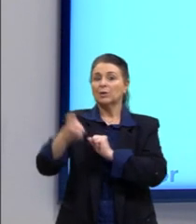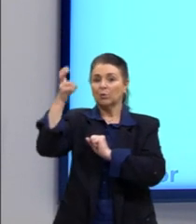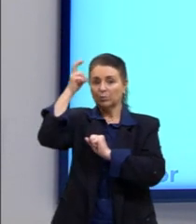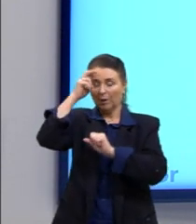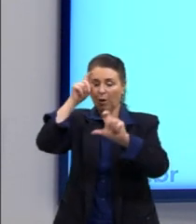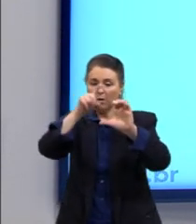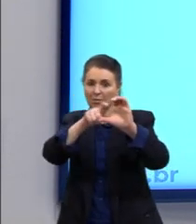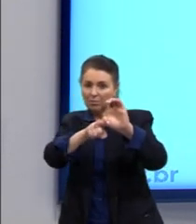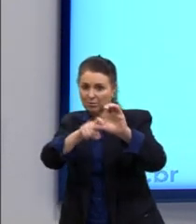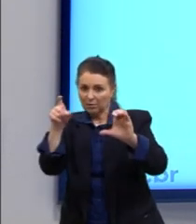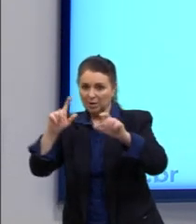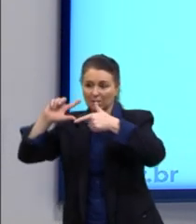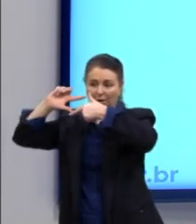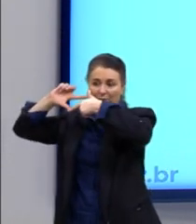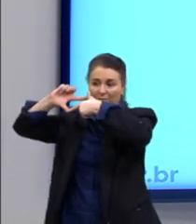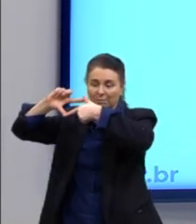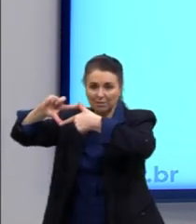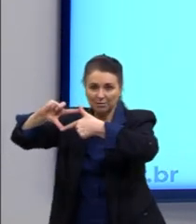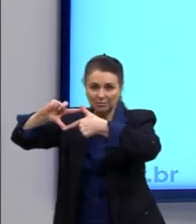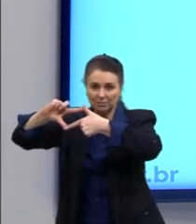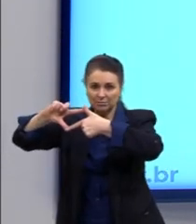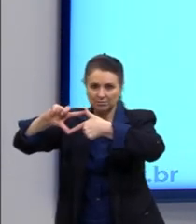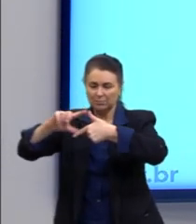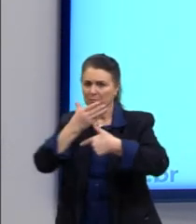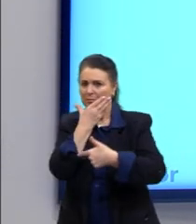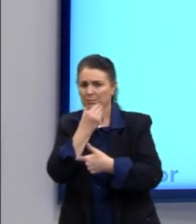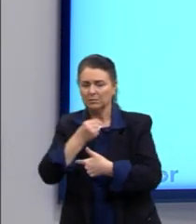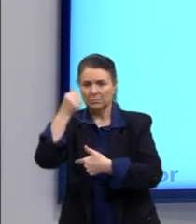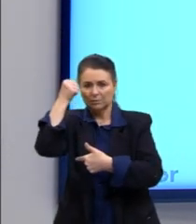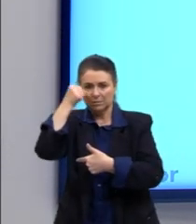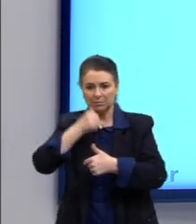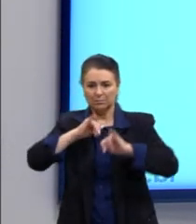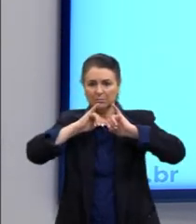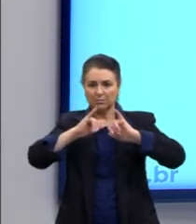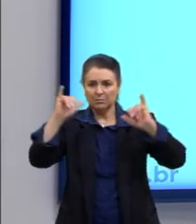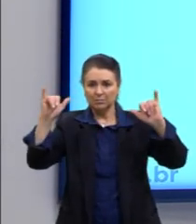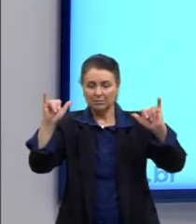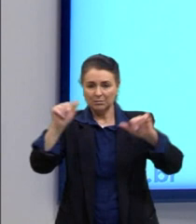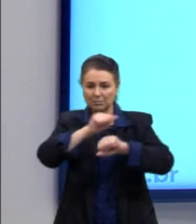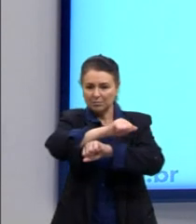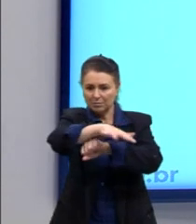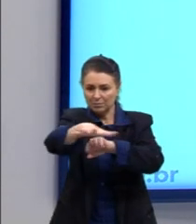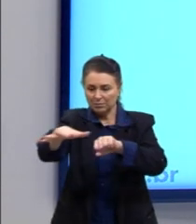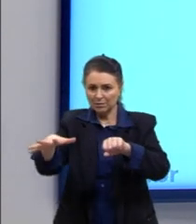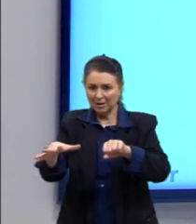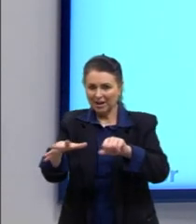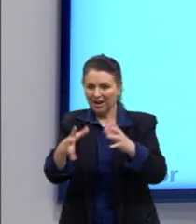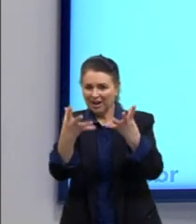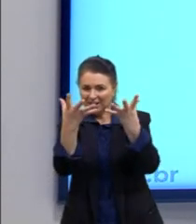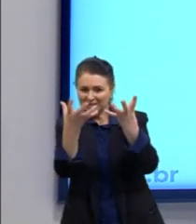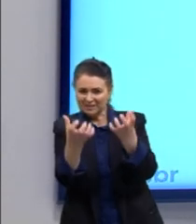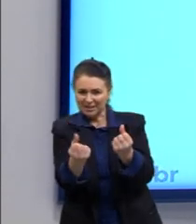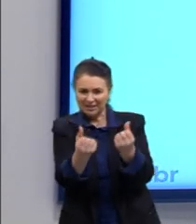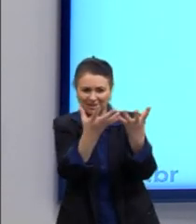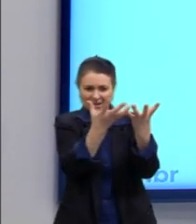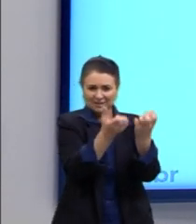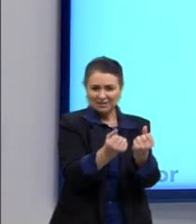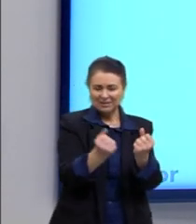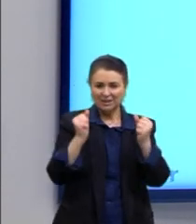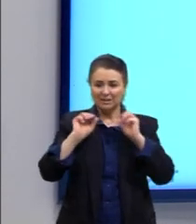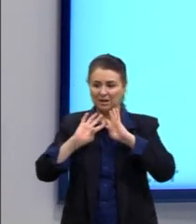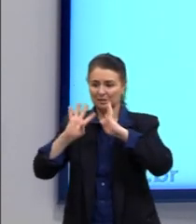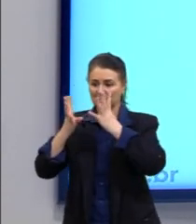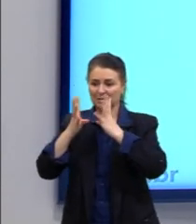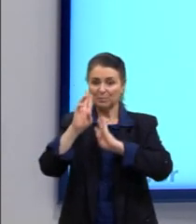e a alienação dos homens. Ao maquiar o mundo nos anúncios que divulga, ela seduz as massas para o consumo das mercadorias